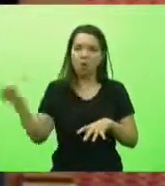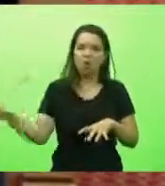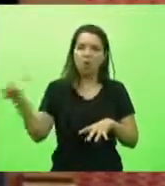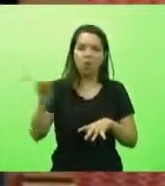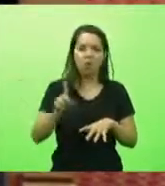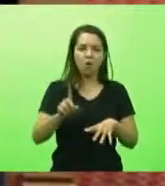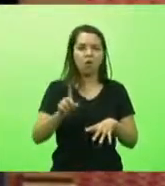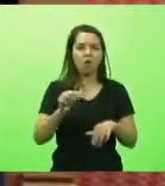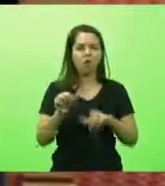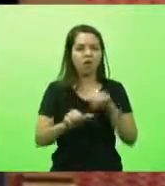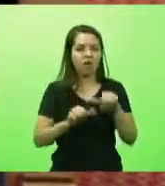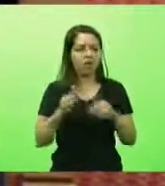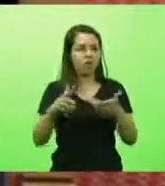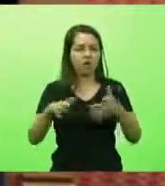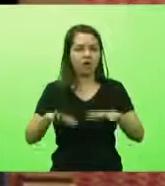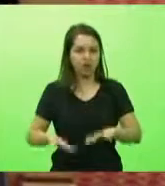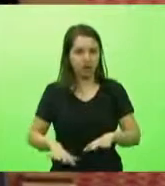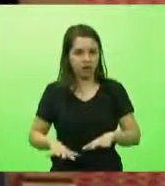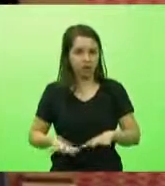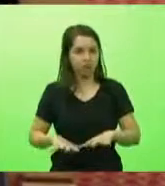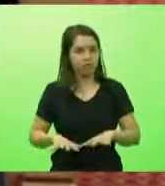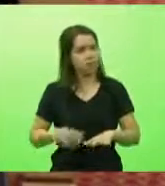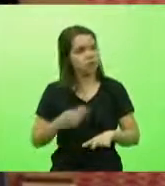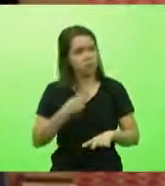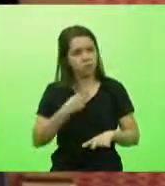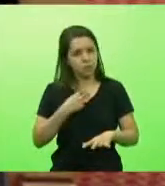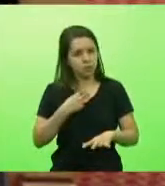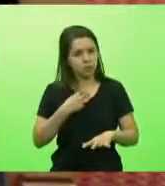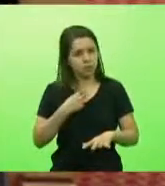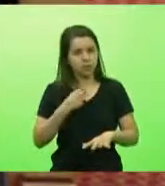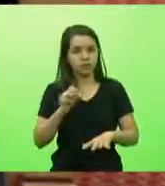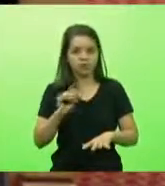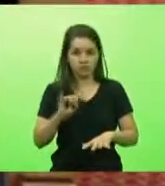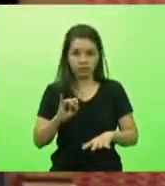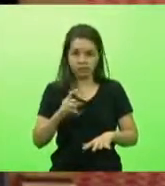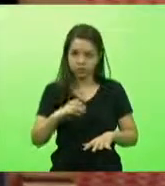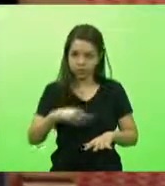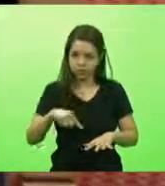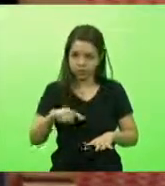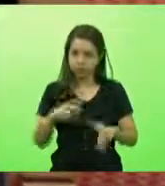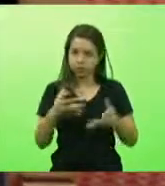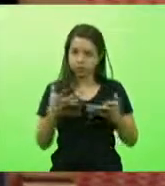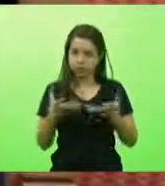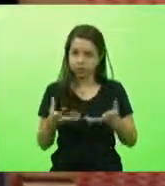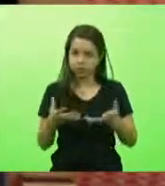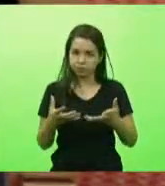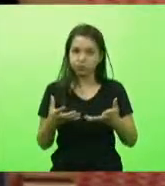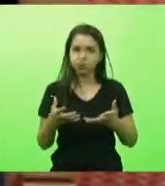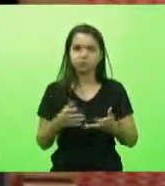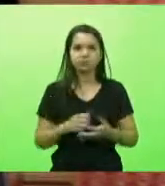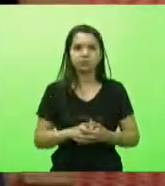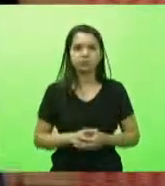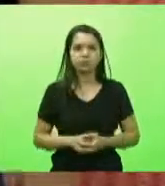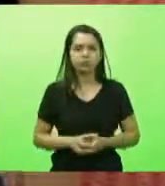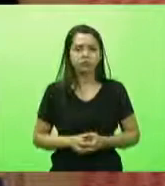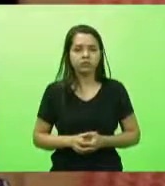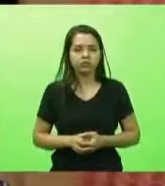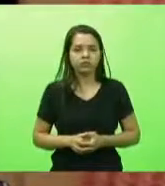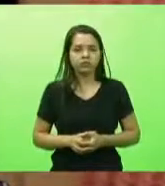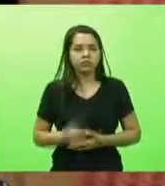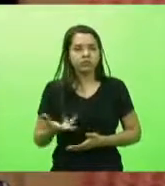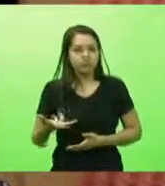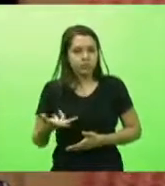então não pode acontecer isso. Se nós queremos colocar dinamismo na administração